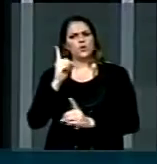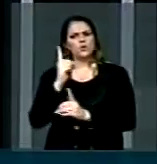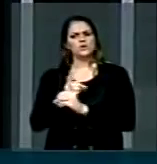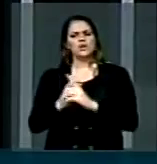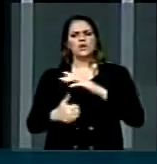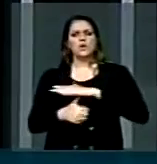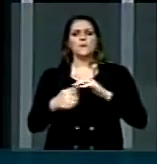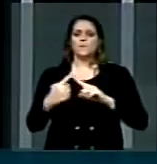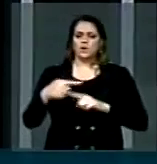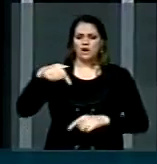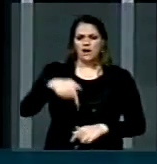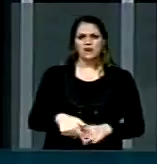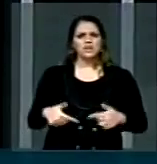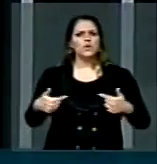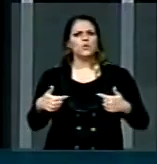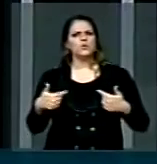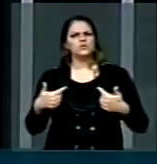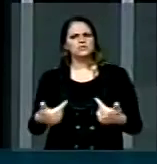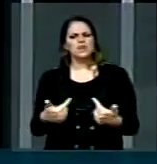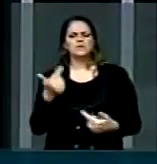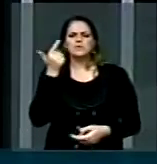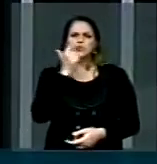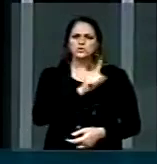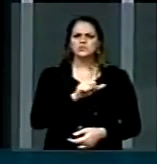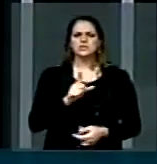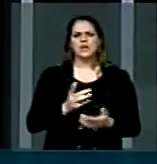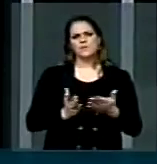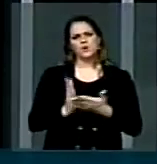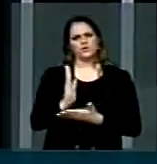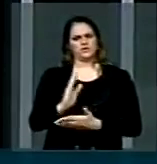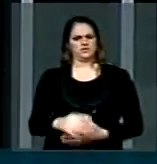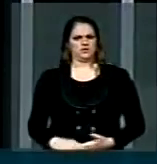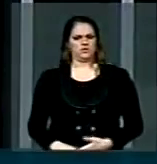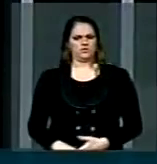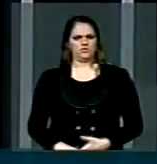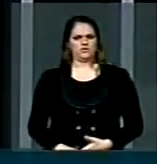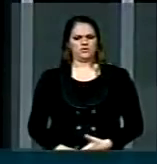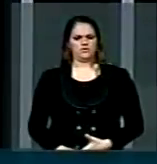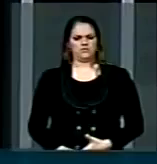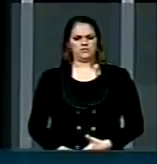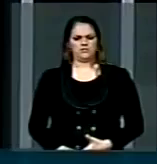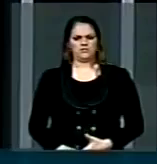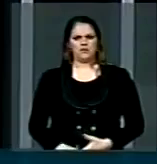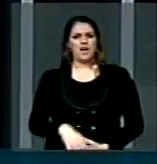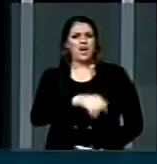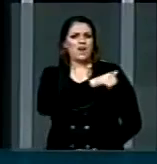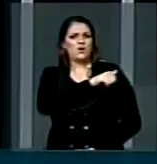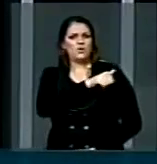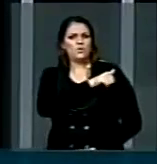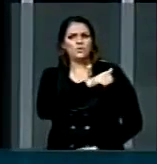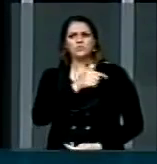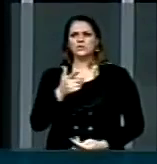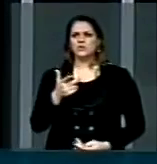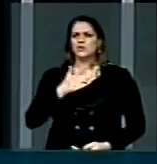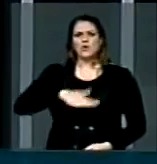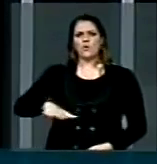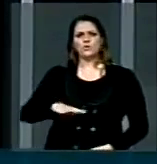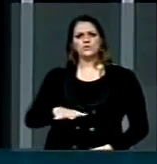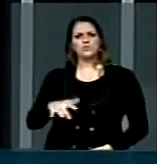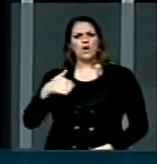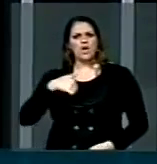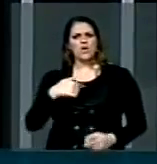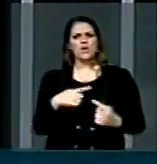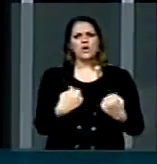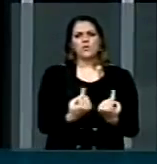porque militei aqui nesta bancada para que nós aprovássemos essa emenda. Os alunos acharam ruim que eu me reuni com o reitor